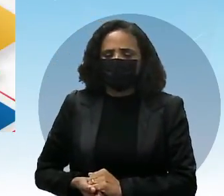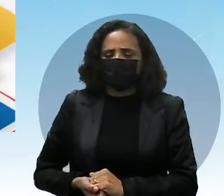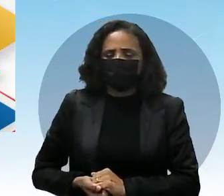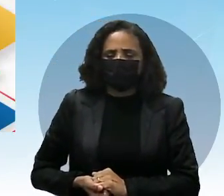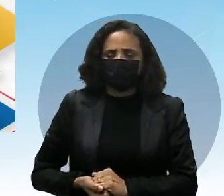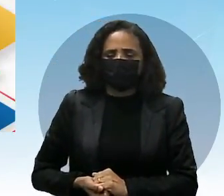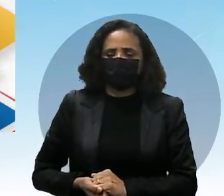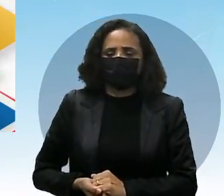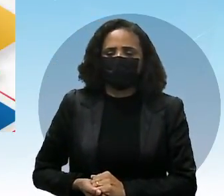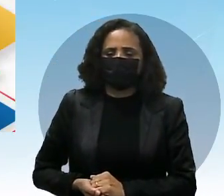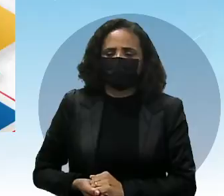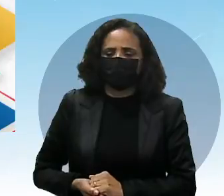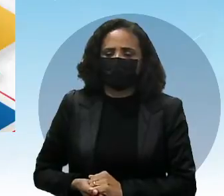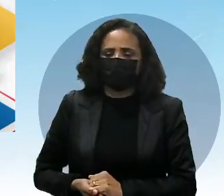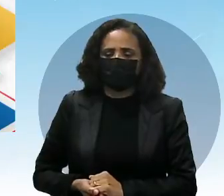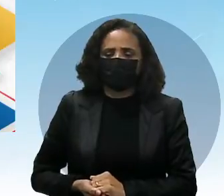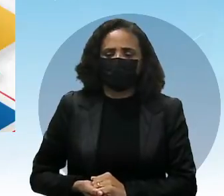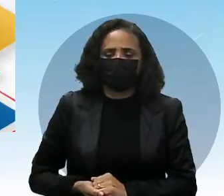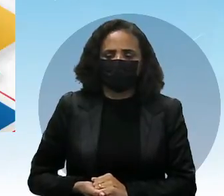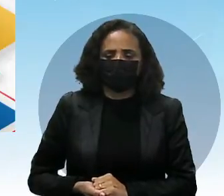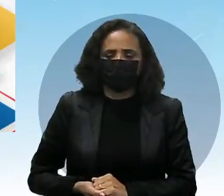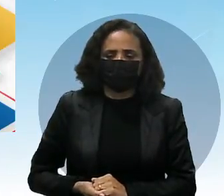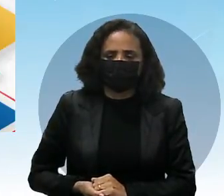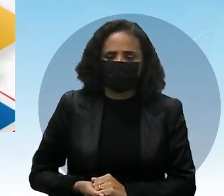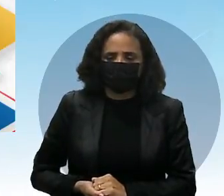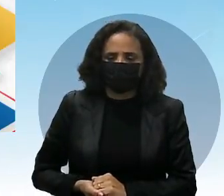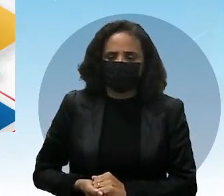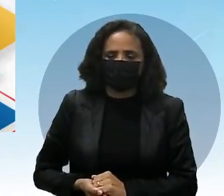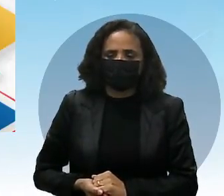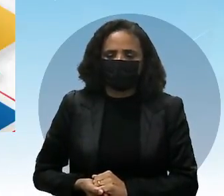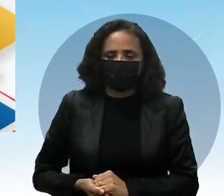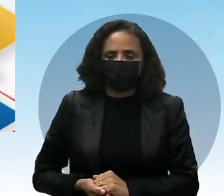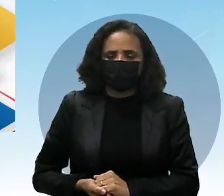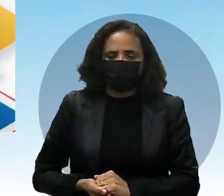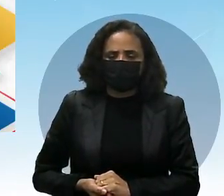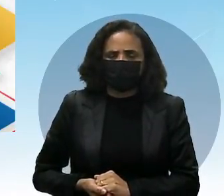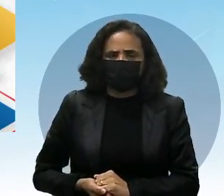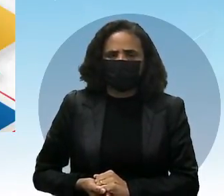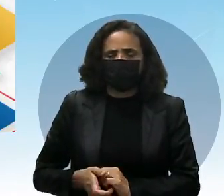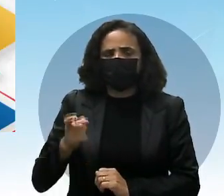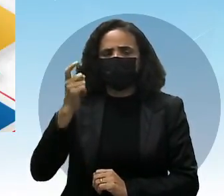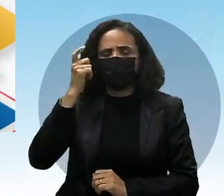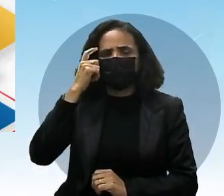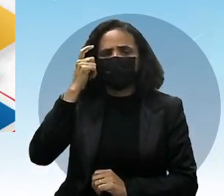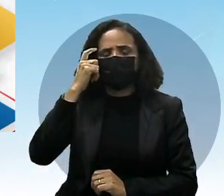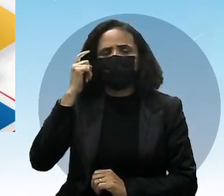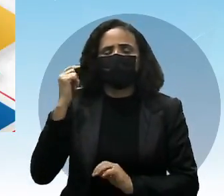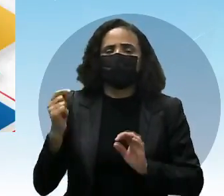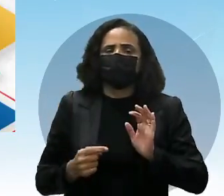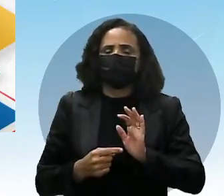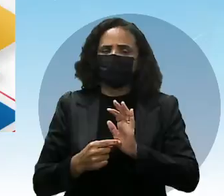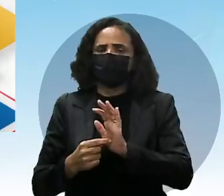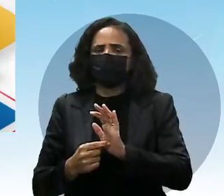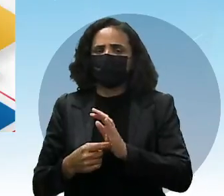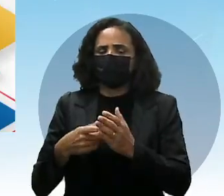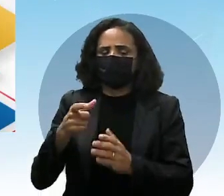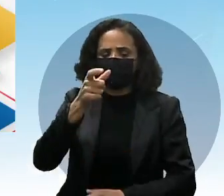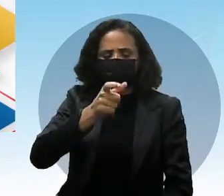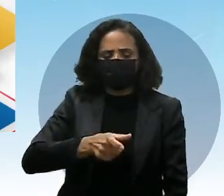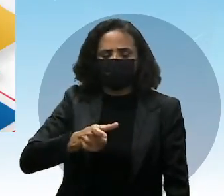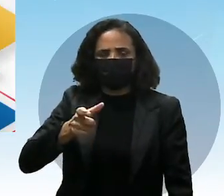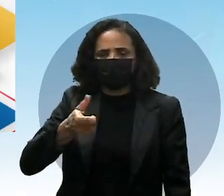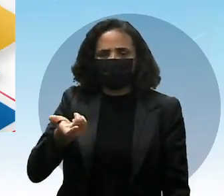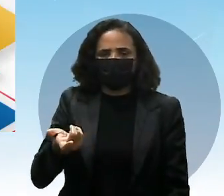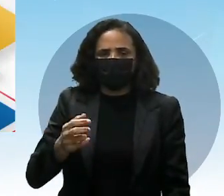point of having multiple projects? Isso derrotaria o ponto que tenho com os outros